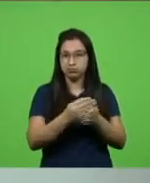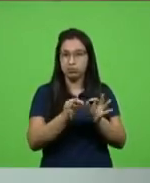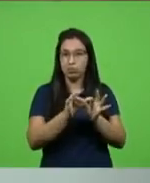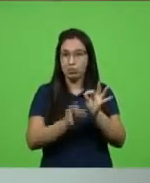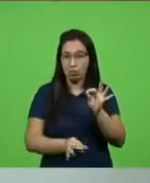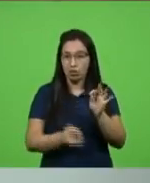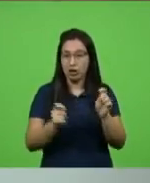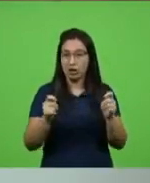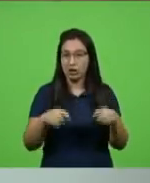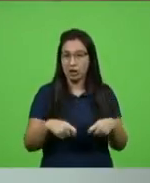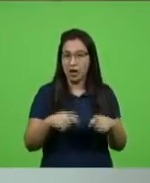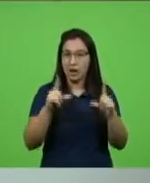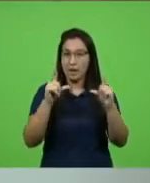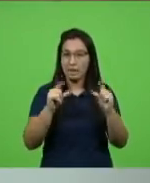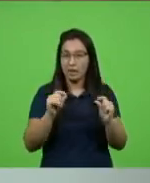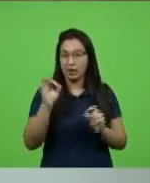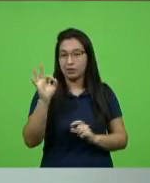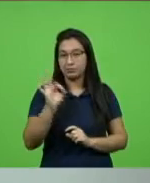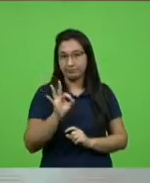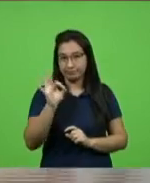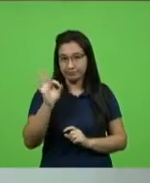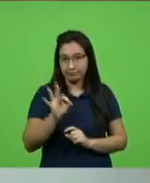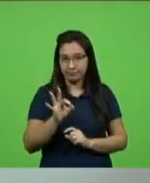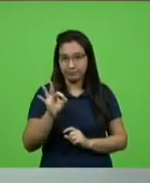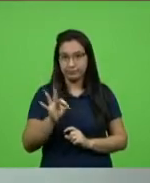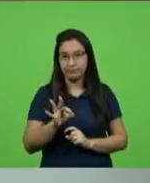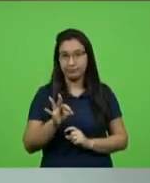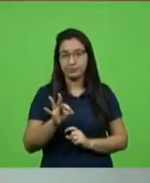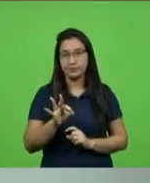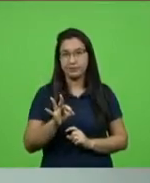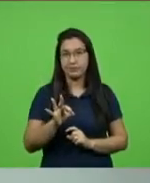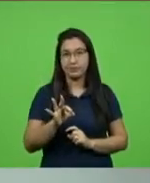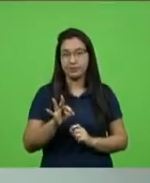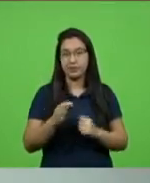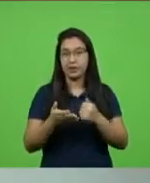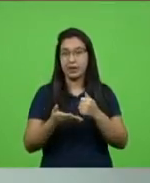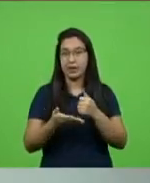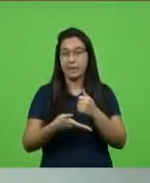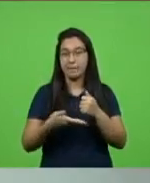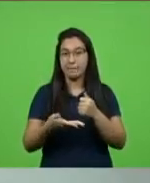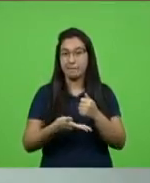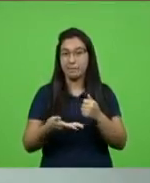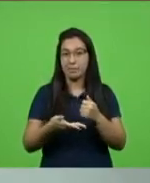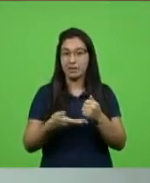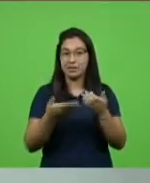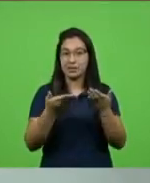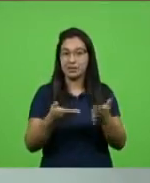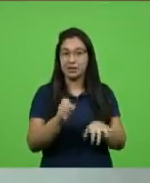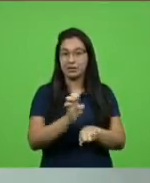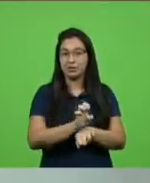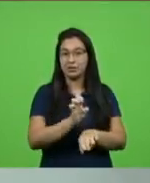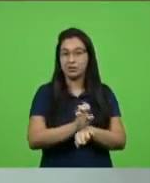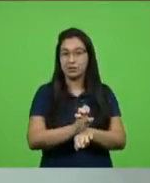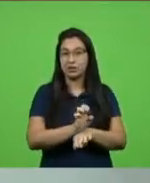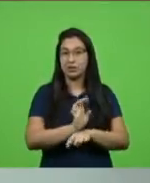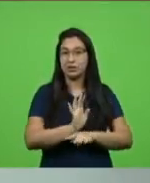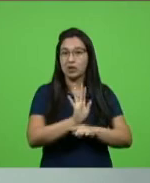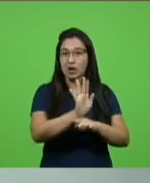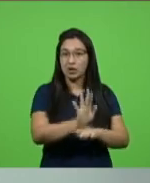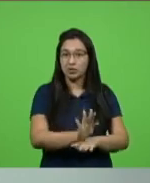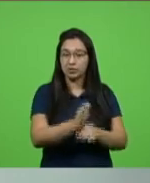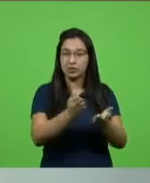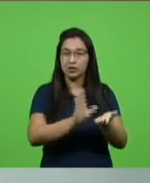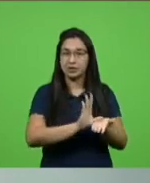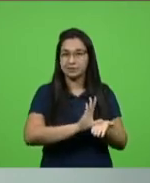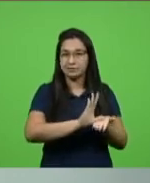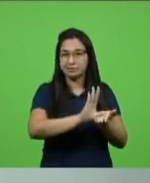menor e em definitivo com o fundo de aval do estado para garantizar esse recurso que